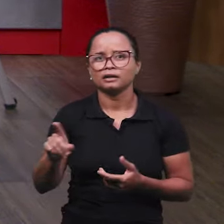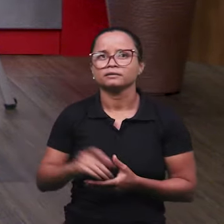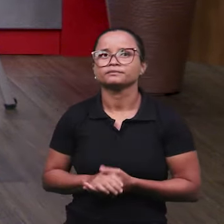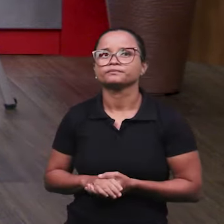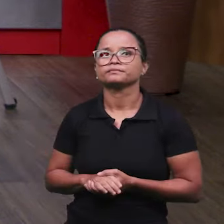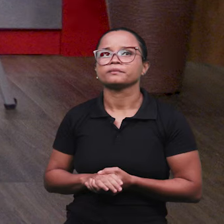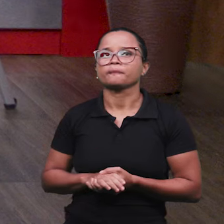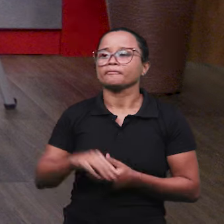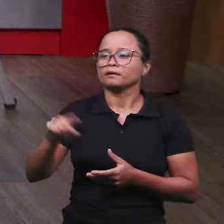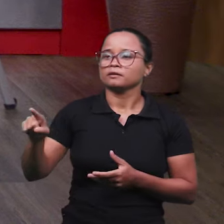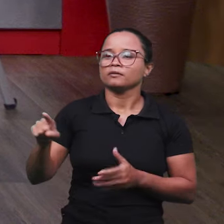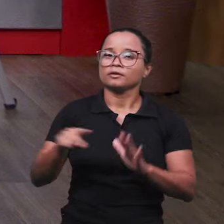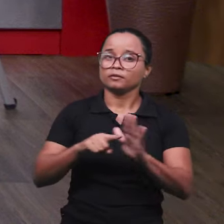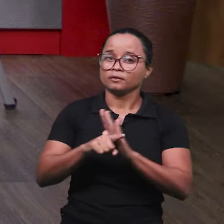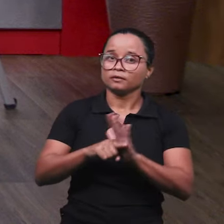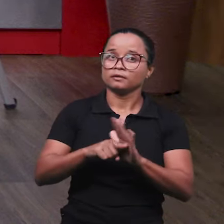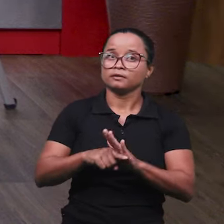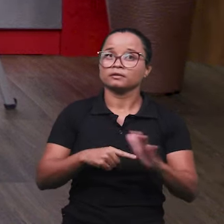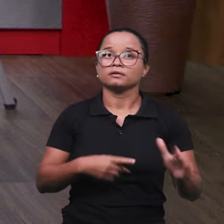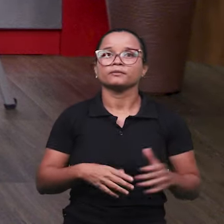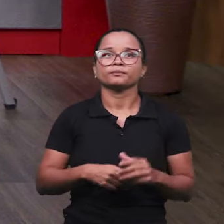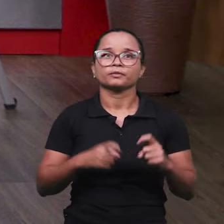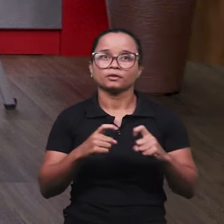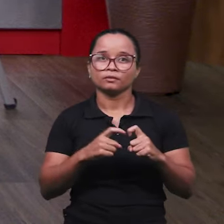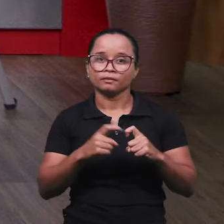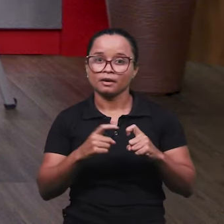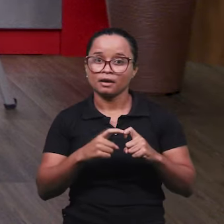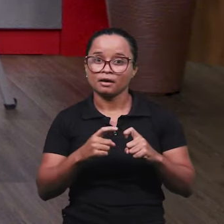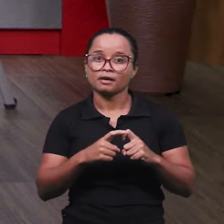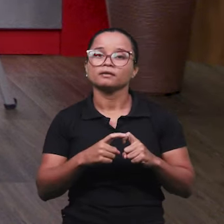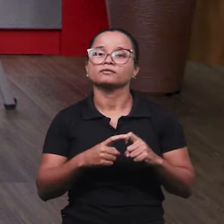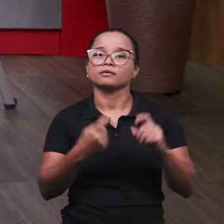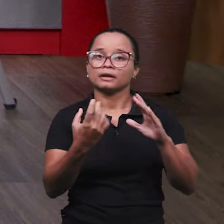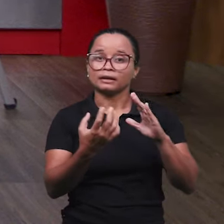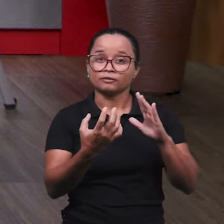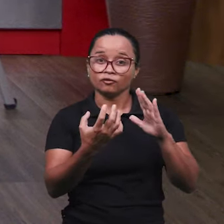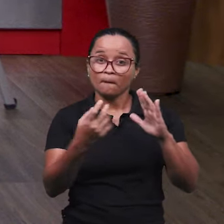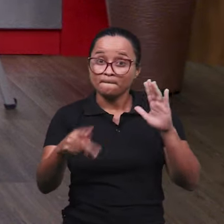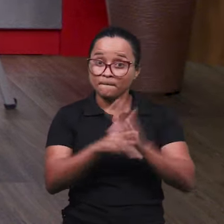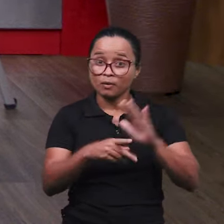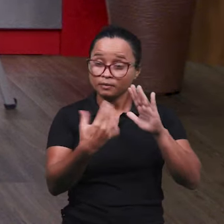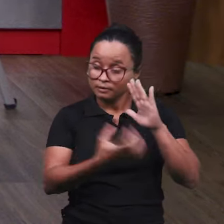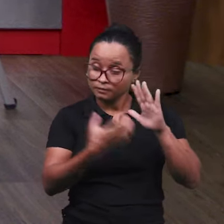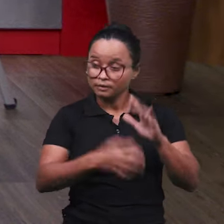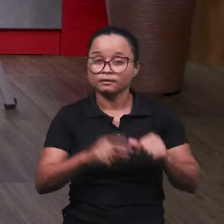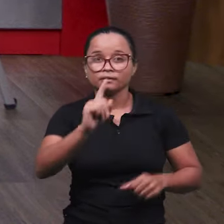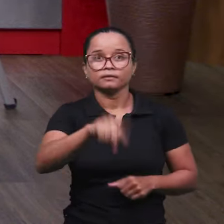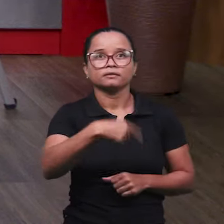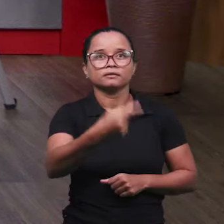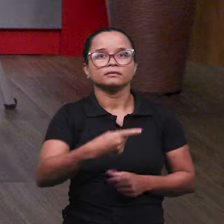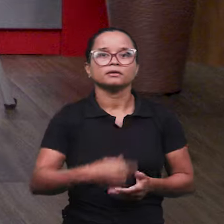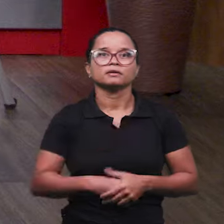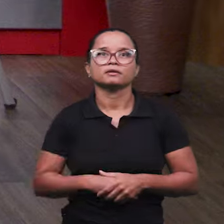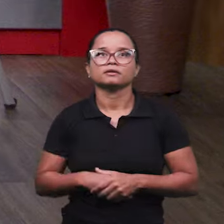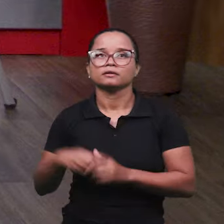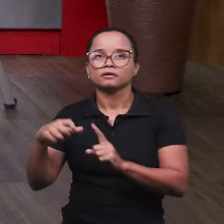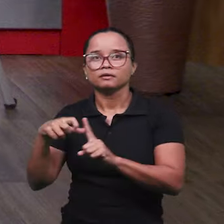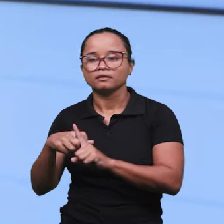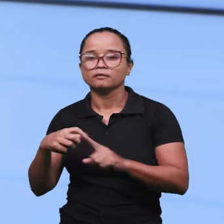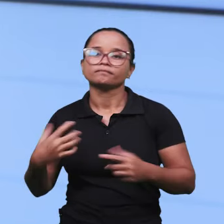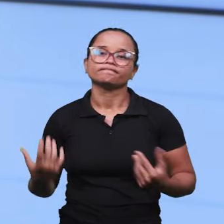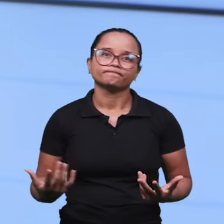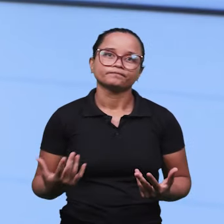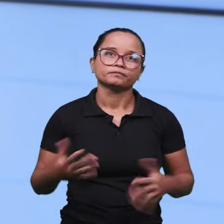sua, do seu médico, trabalho da empresa, para saber se ele está apto ou não, né, após o tempo ali que ele sofreu o acidente.